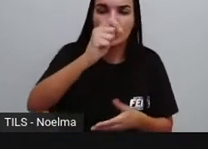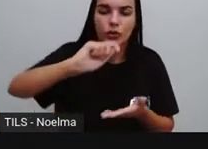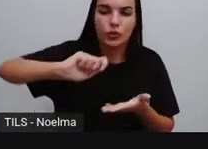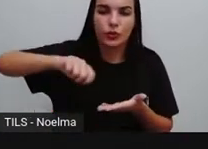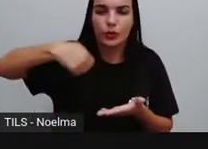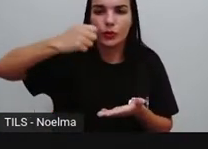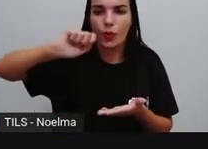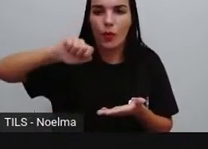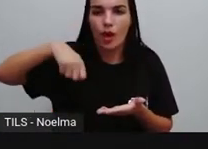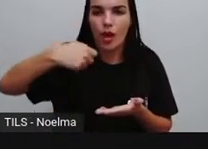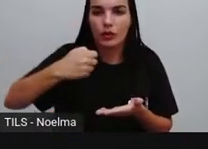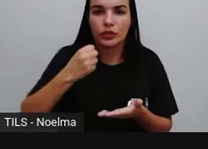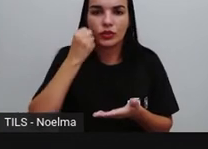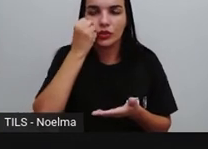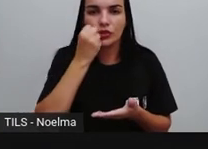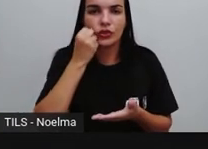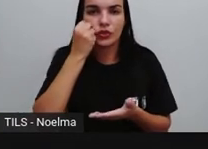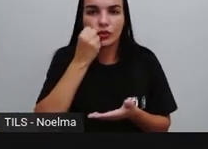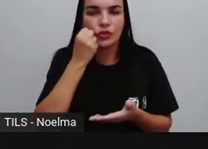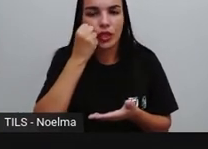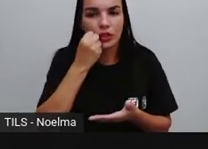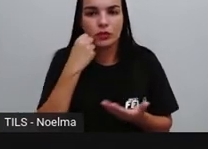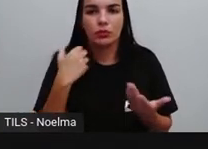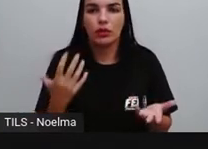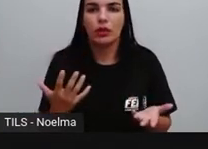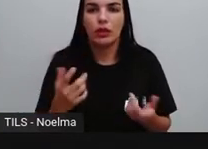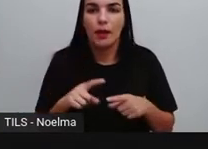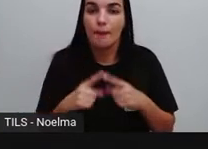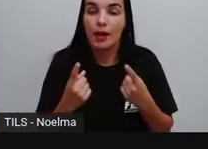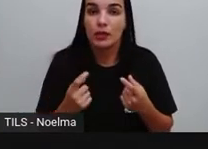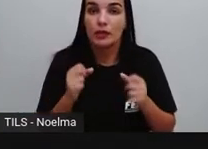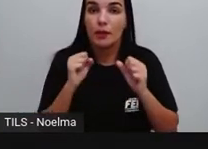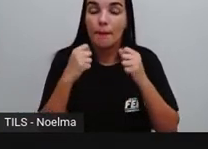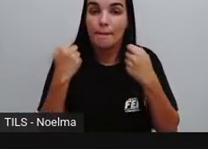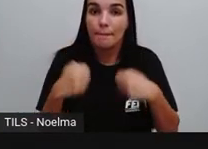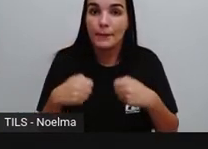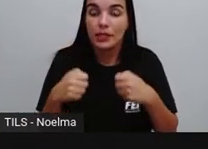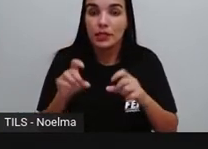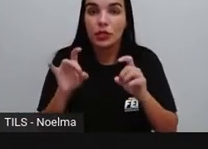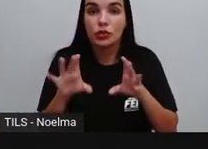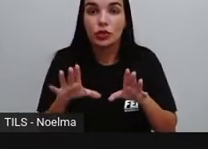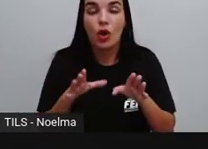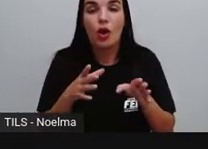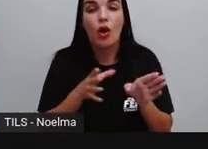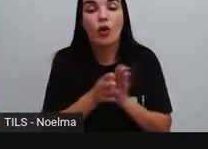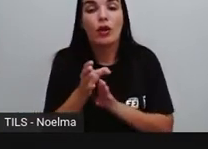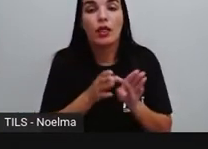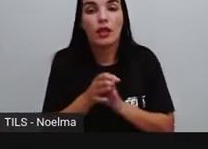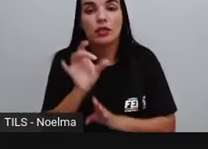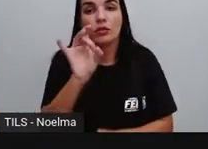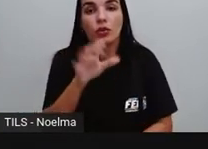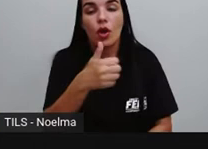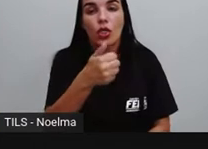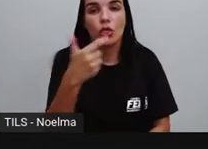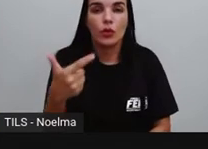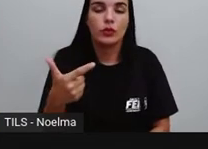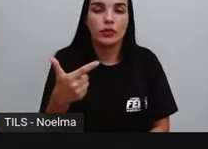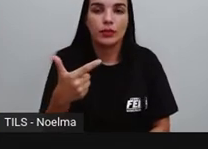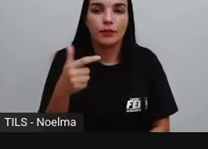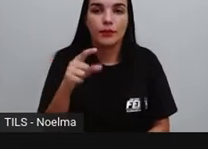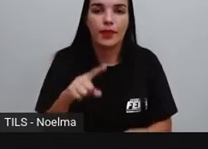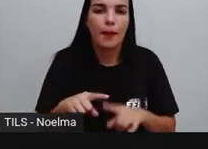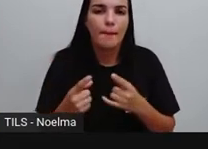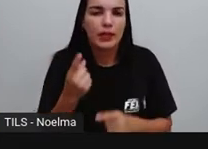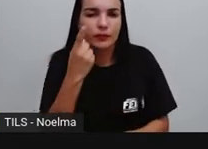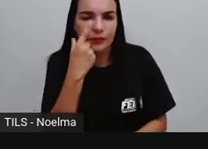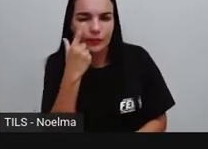18 colheres de chá de açúcar, embora o recomendável seja 12. Esse